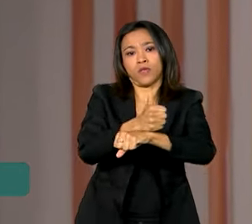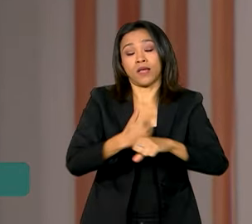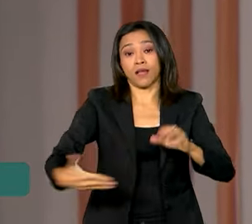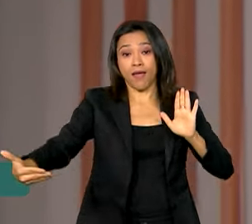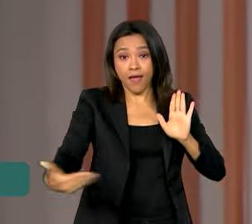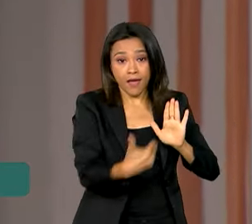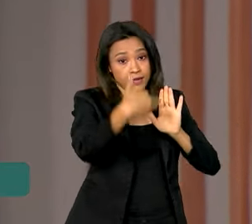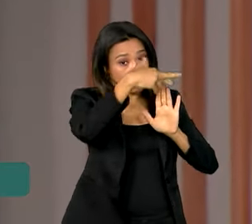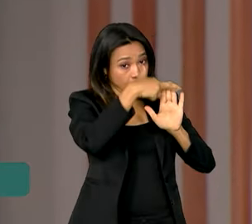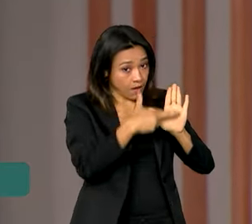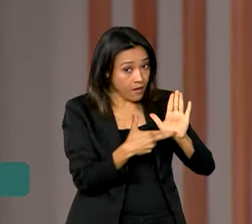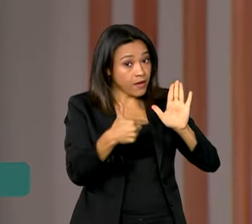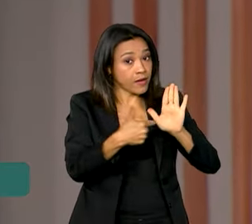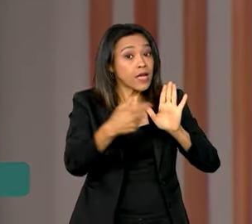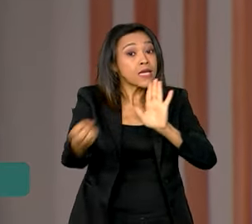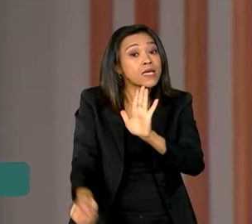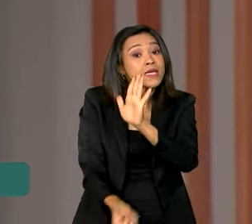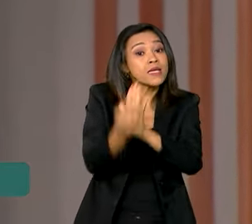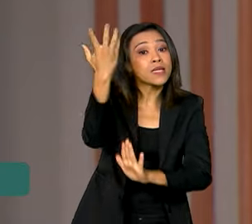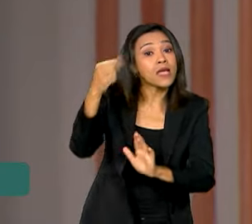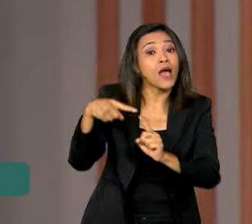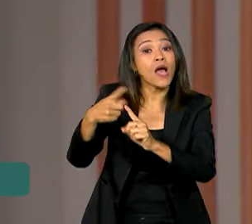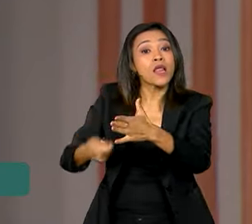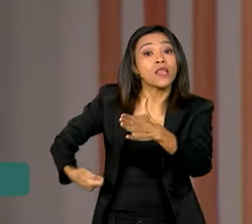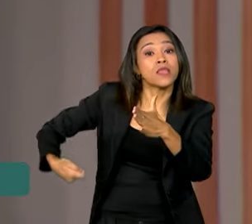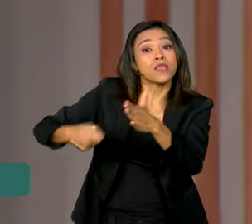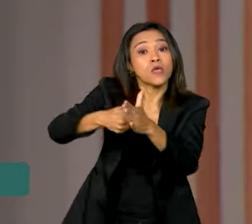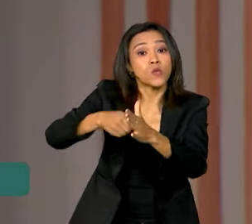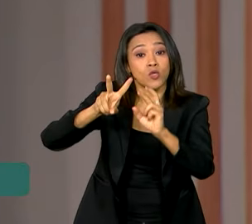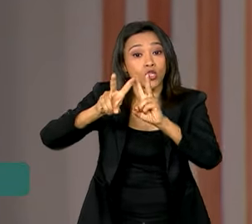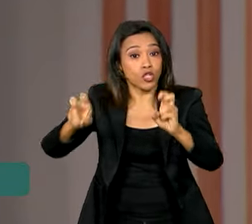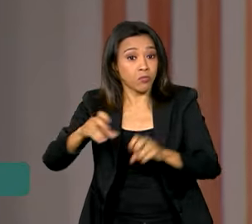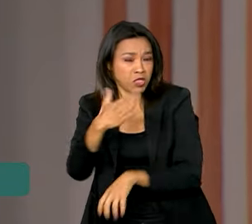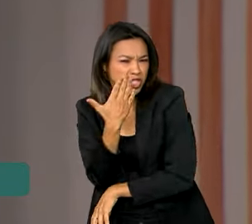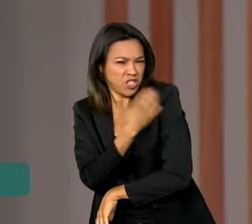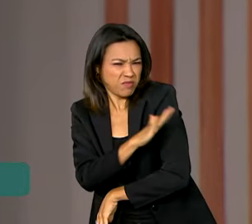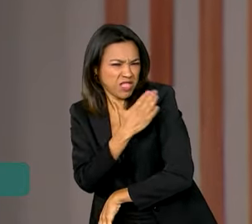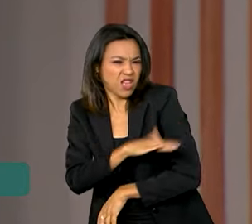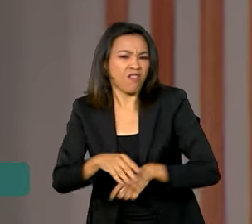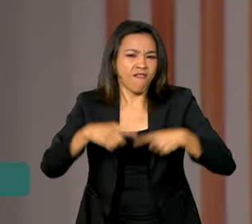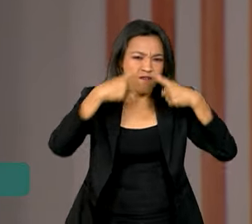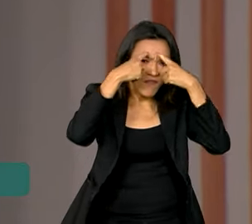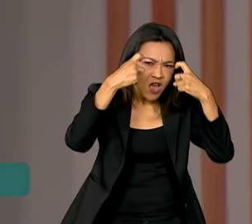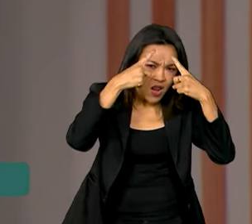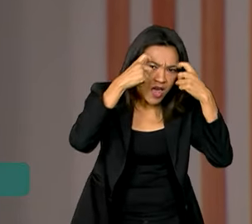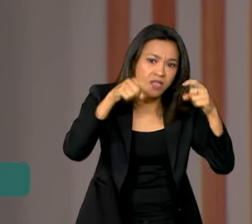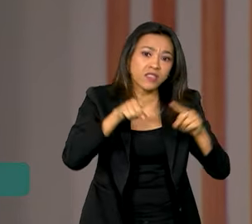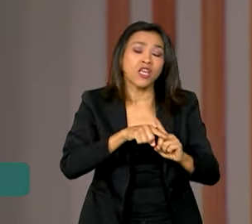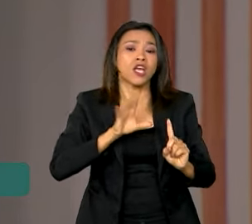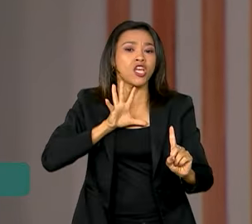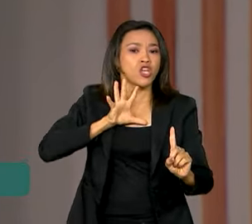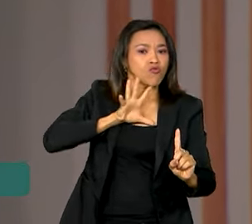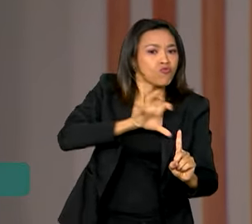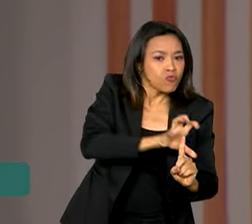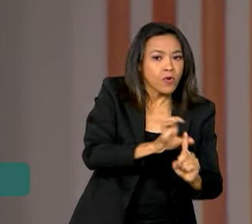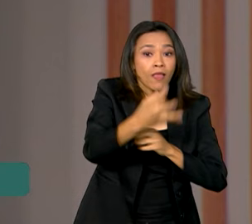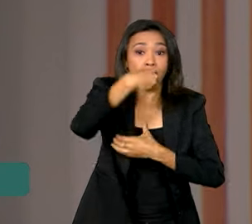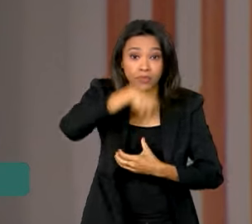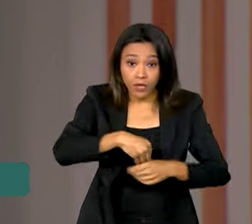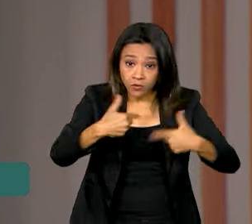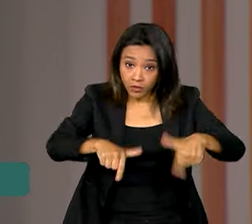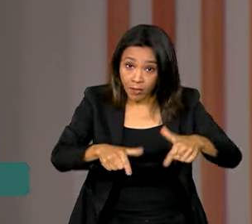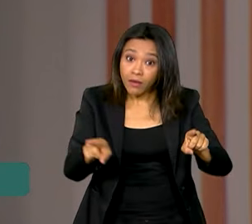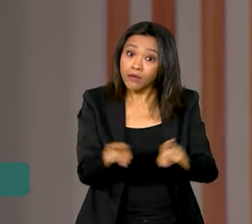norma exige criação de mecanismos de denúncia contra discriminação, violência e assédio no ambiente de trabalho,